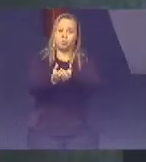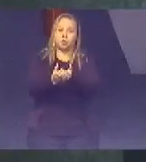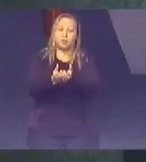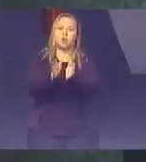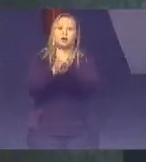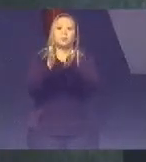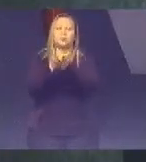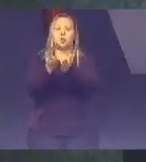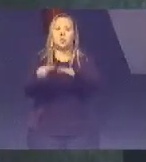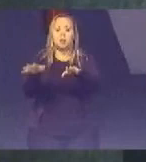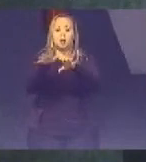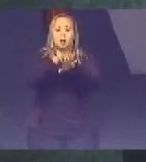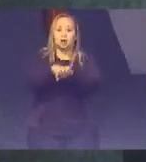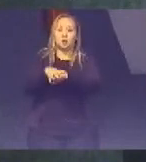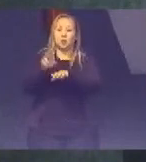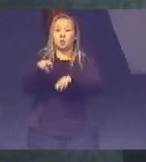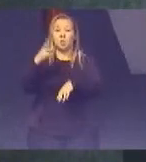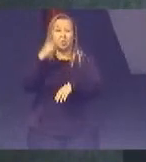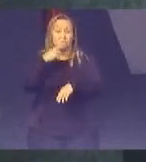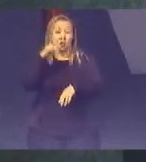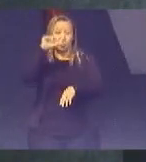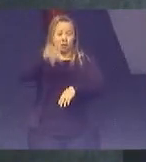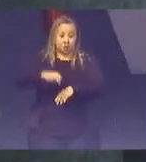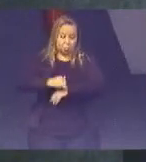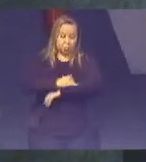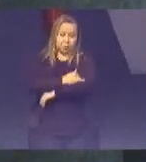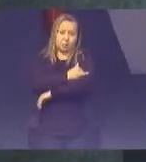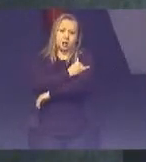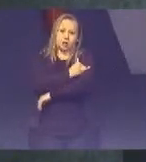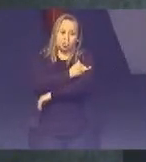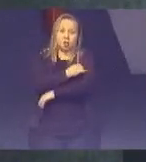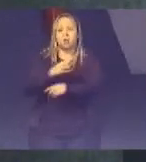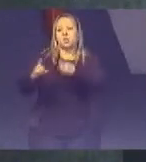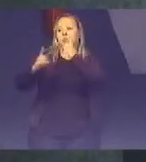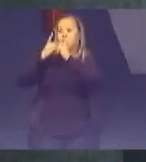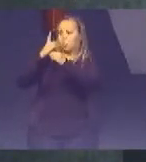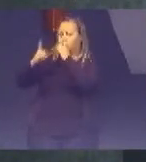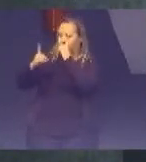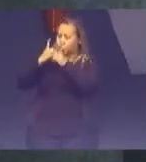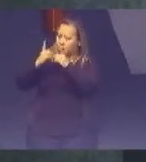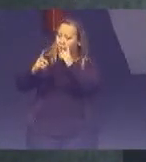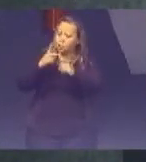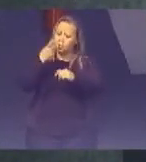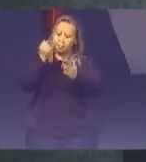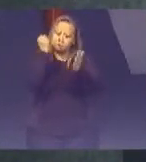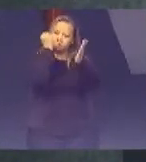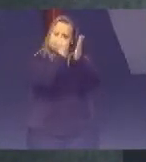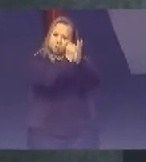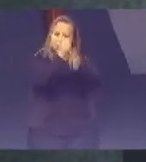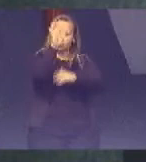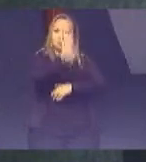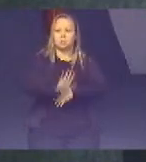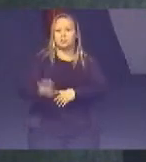Incluiu A questão Da desnutrição Por obesidade Ou seja Um diálogo Com o marco Nacional Do Brasil